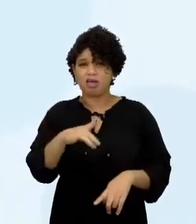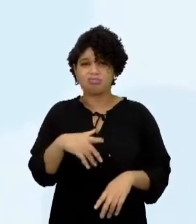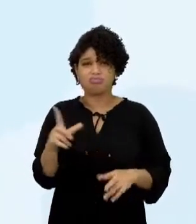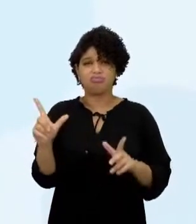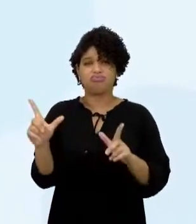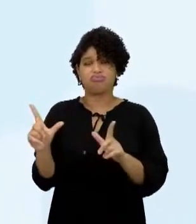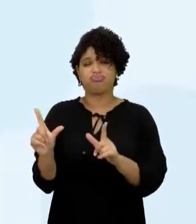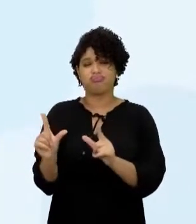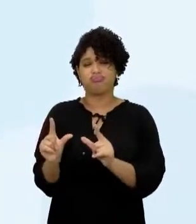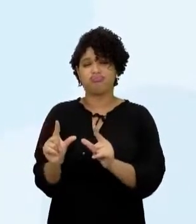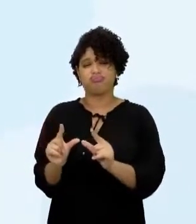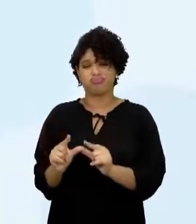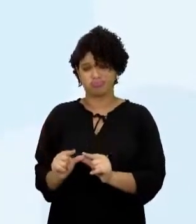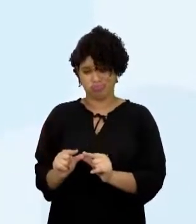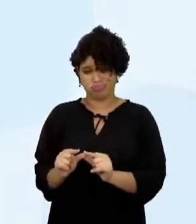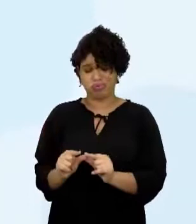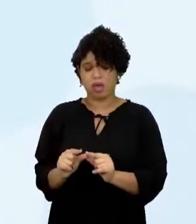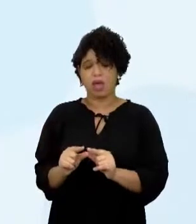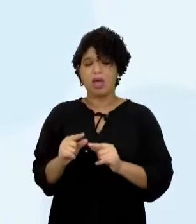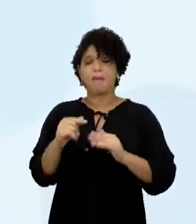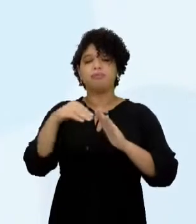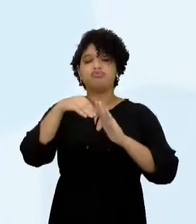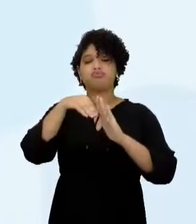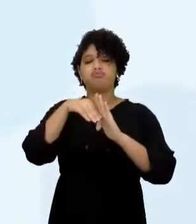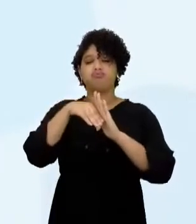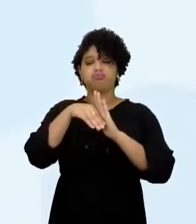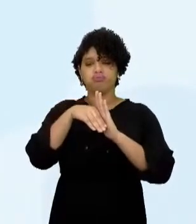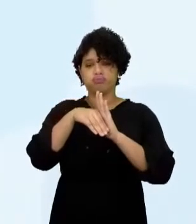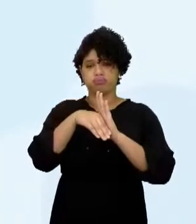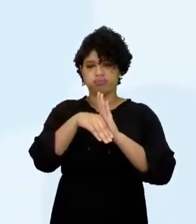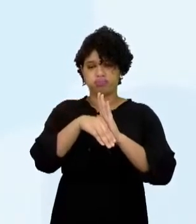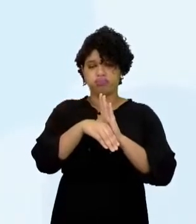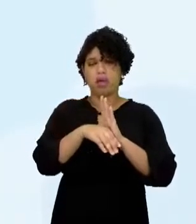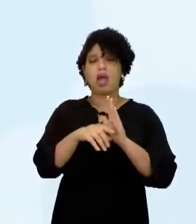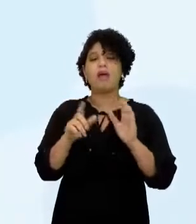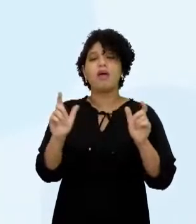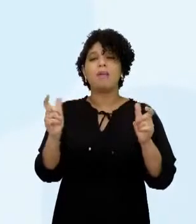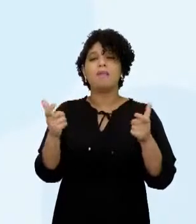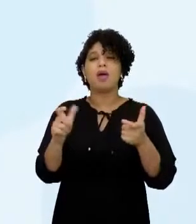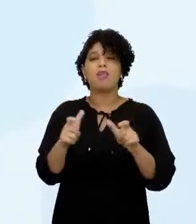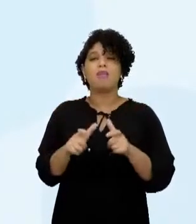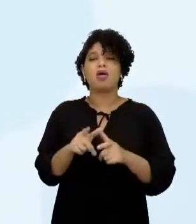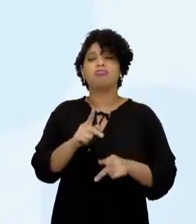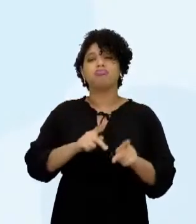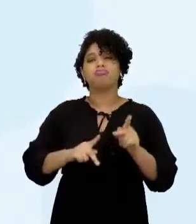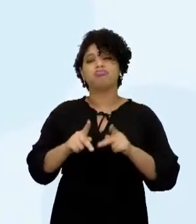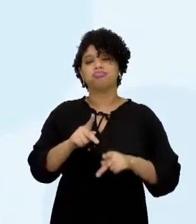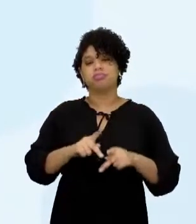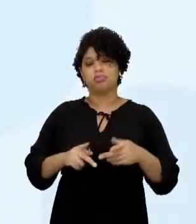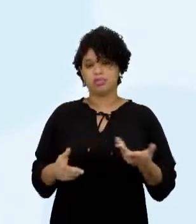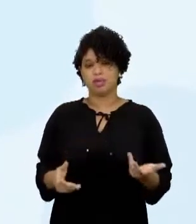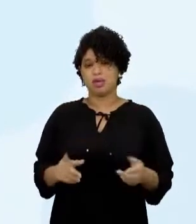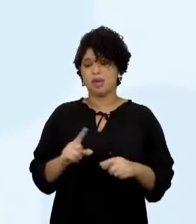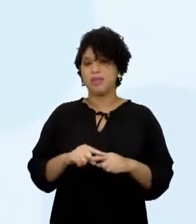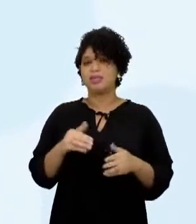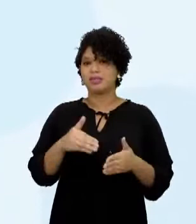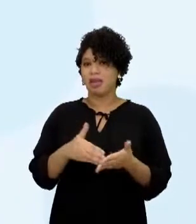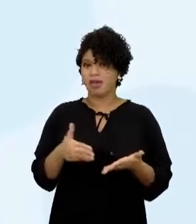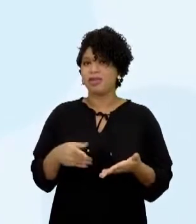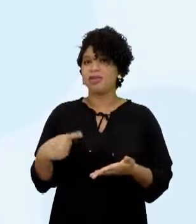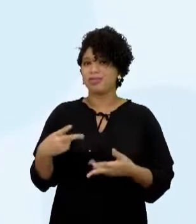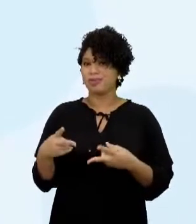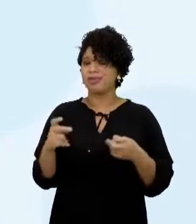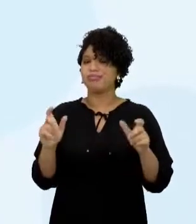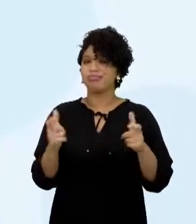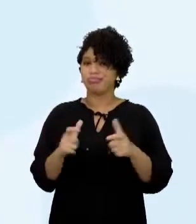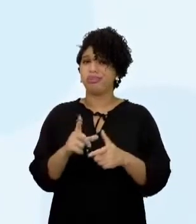E também o decréscimo quantitativo dessas populações Cuja importância numérica atual é bastante reduzível E